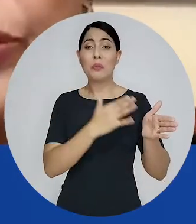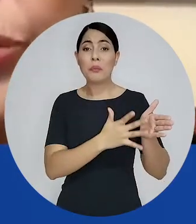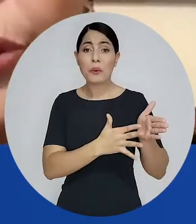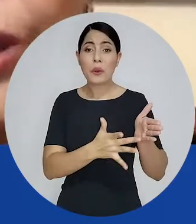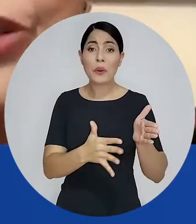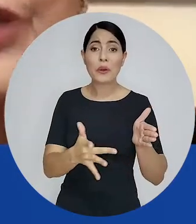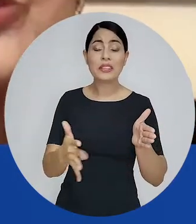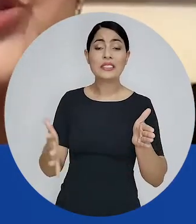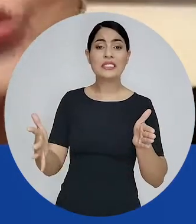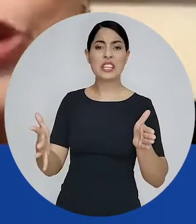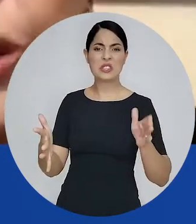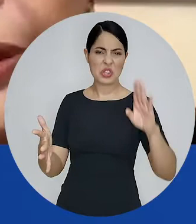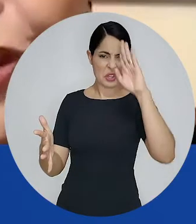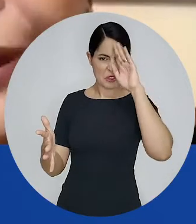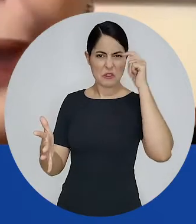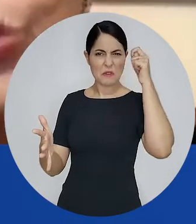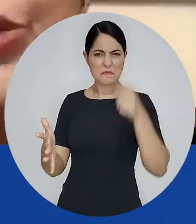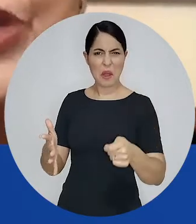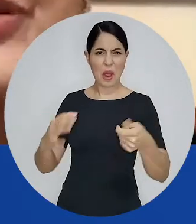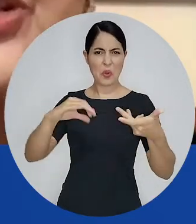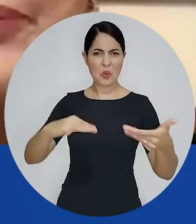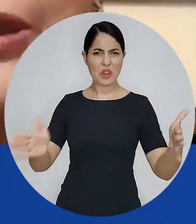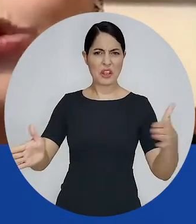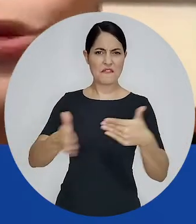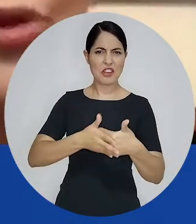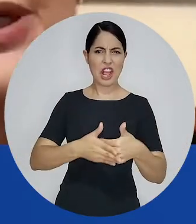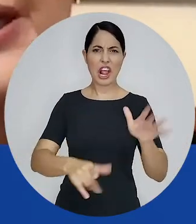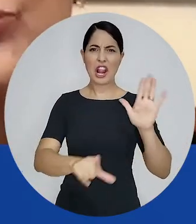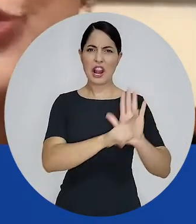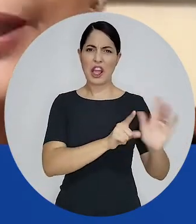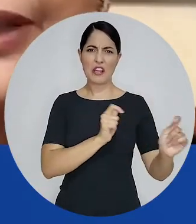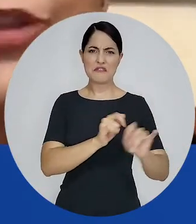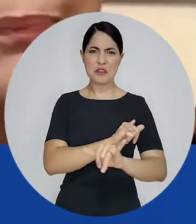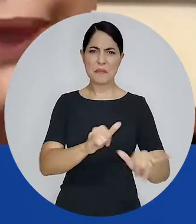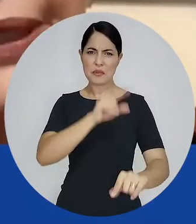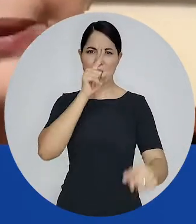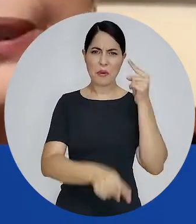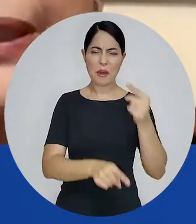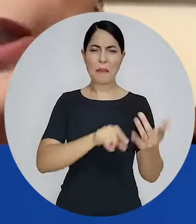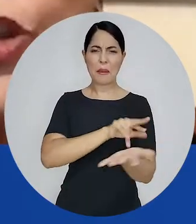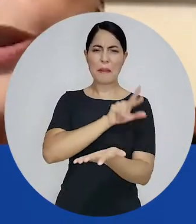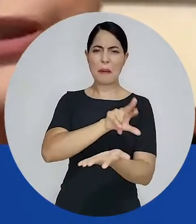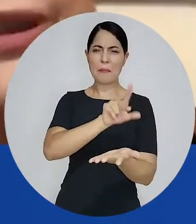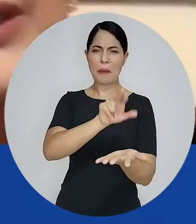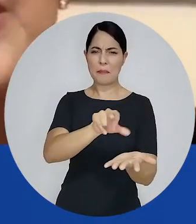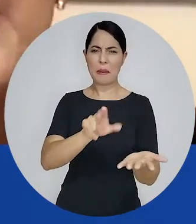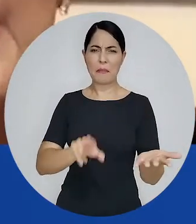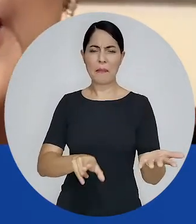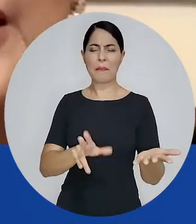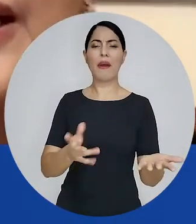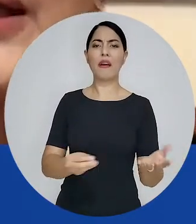processo de ditadura, fechamento do Congresso, de lei de imprensa, de